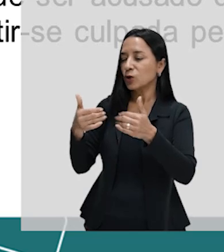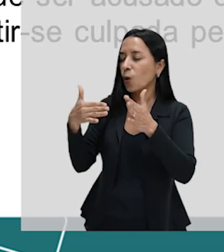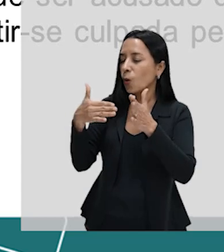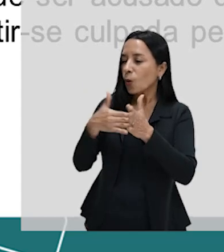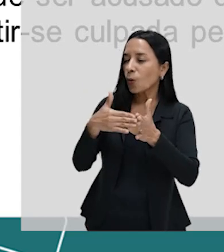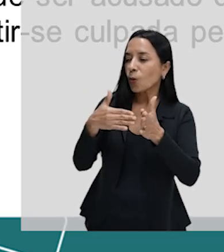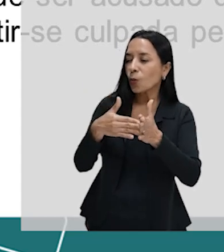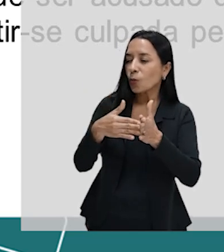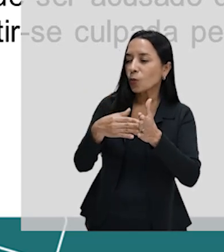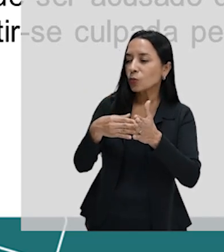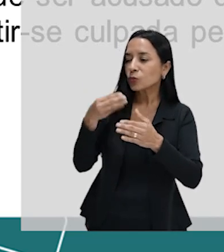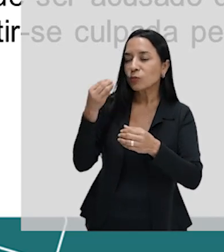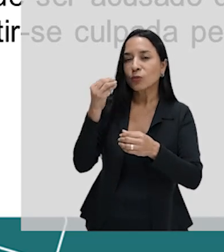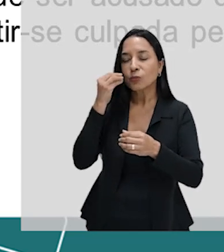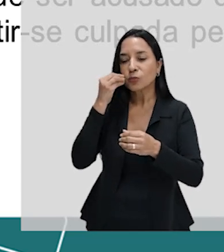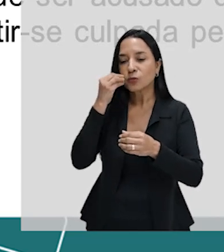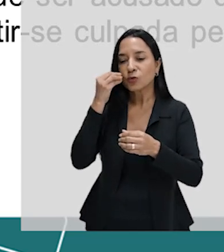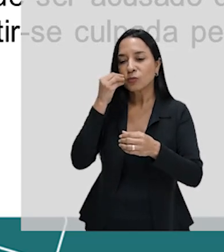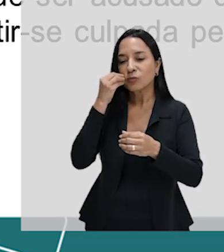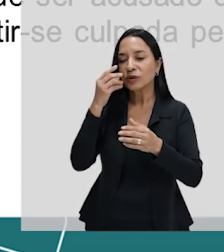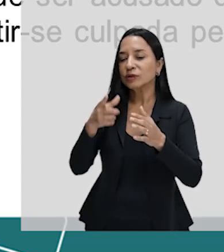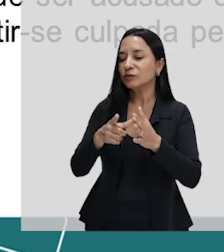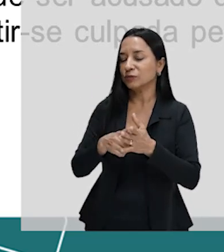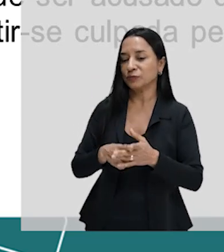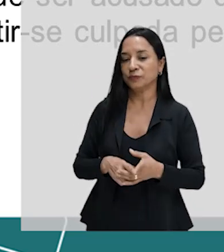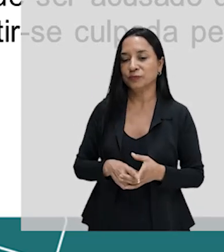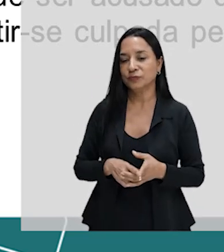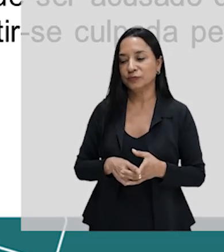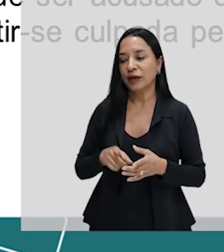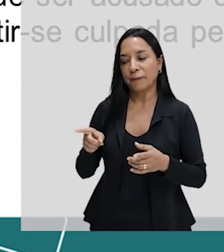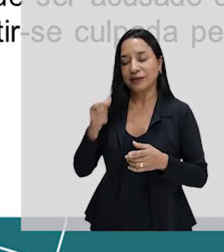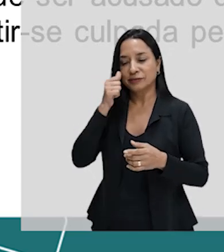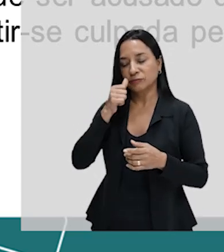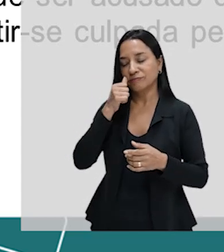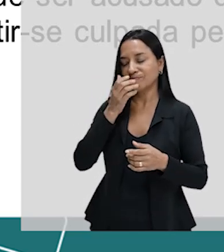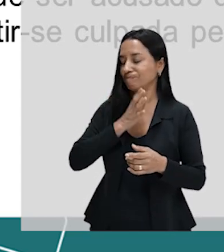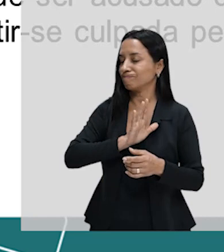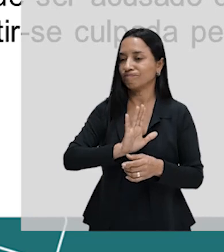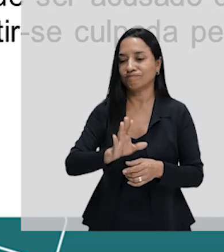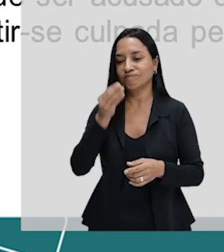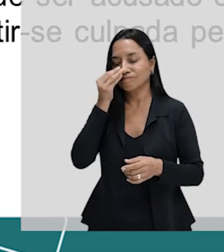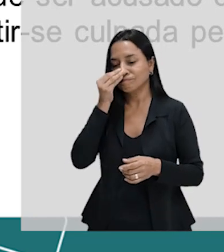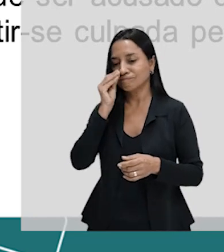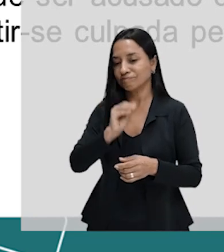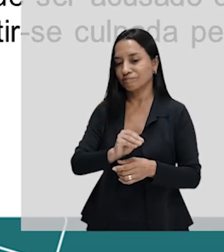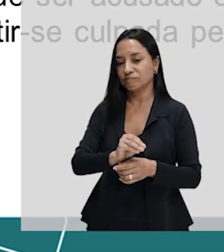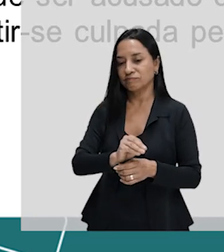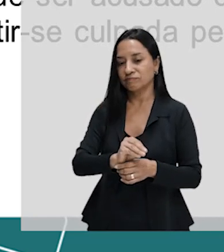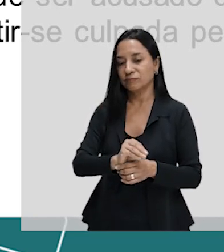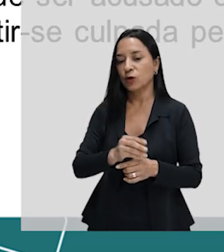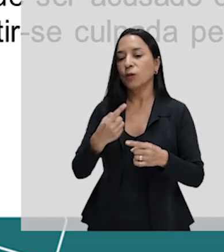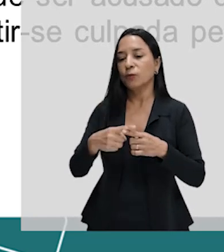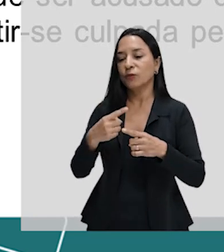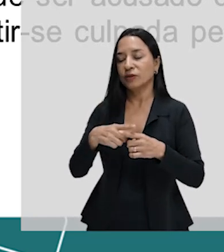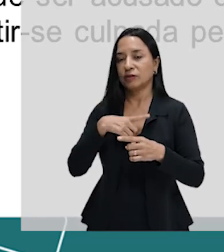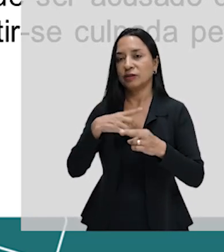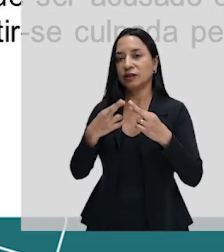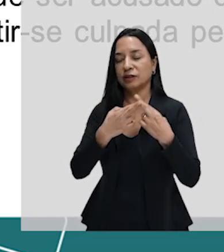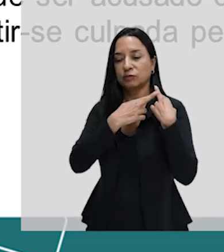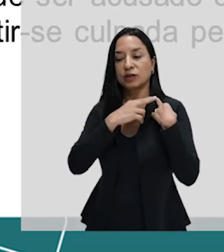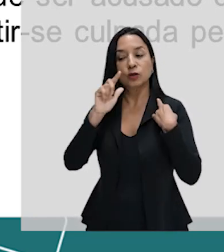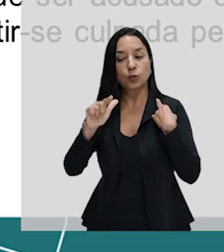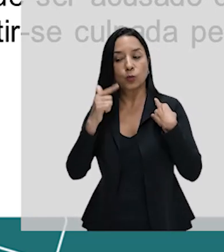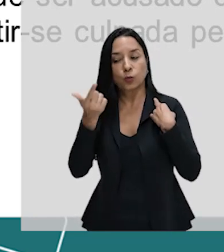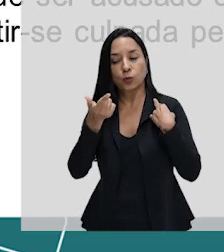beijo antes de partir. Contudo, Isabel recusou beijá-lo, uma vez que tinha um compromisso com o outro homem.